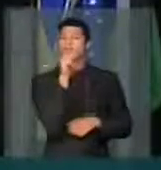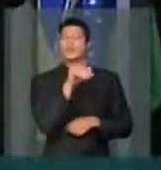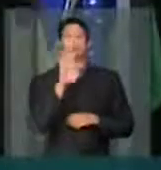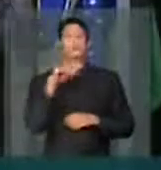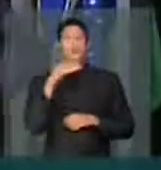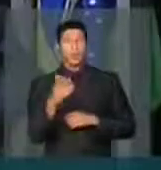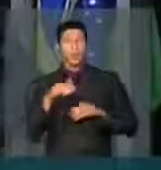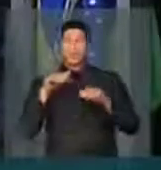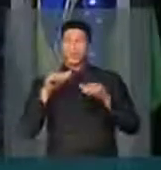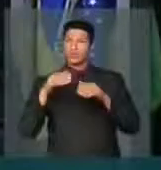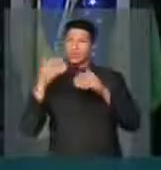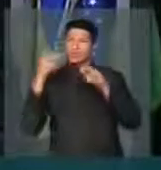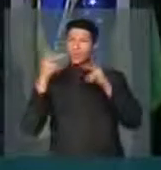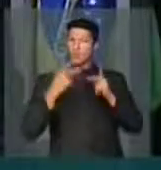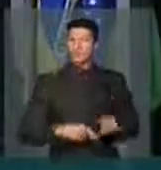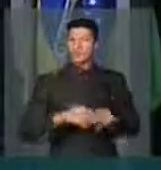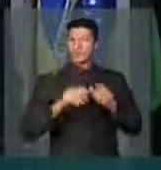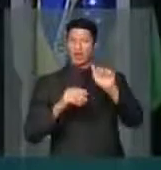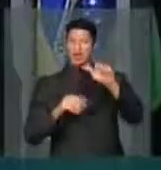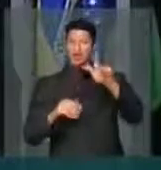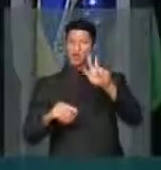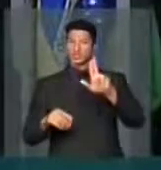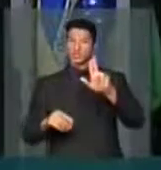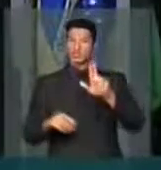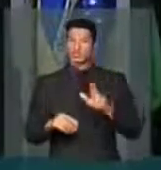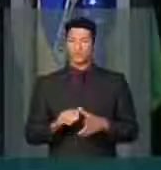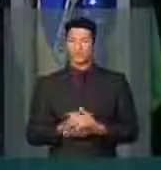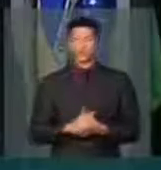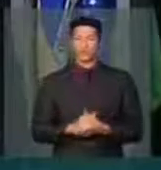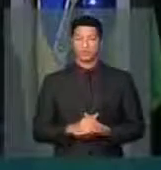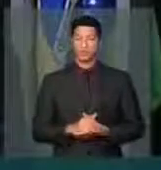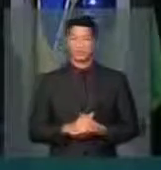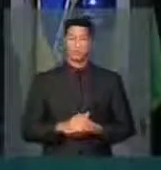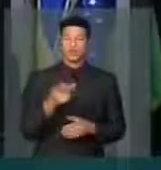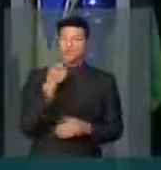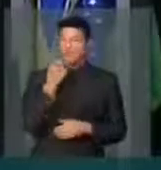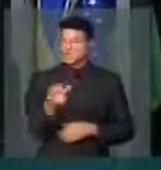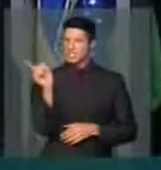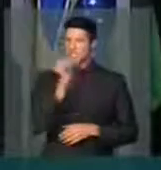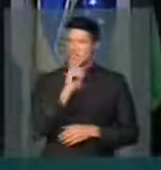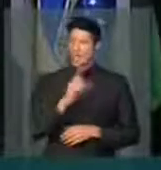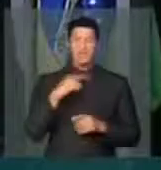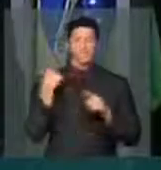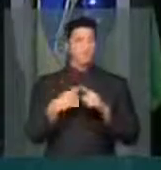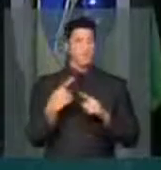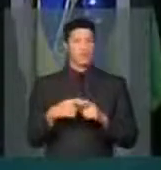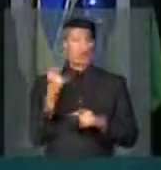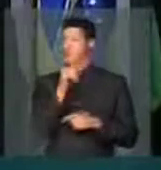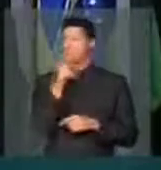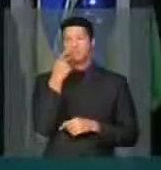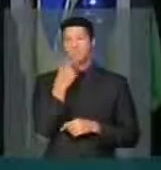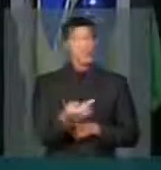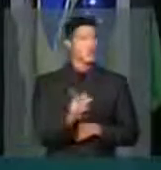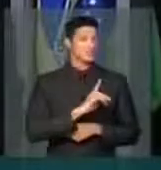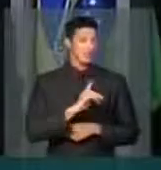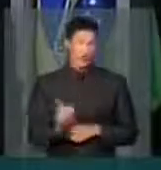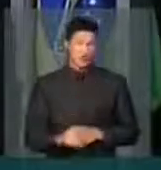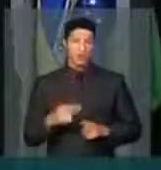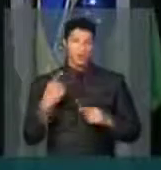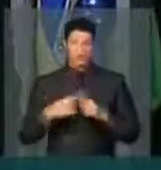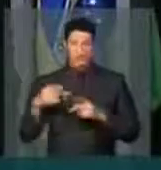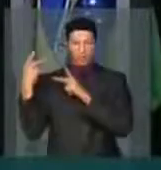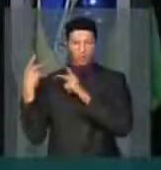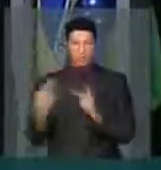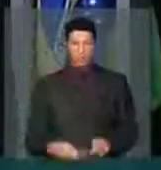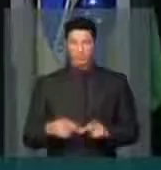quando tramitou o projeto da AGU? Não disse nada, porque não tinha o que dizer. Porque